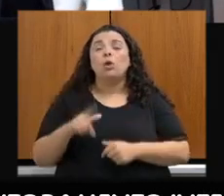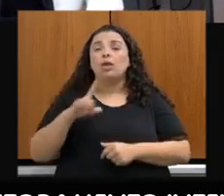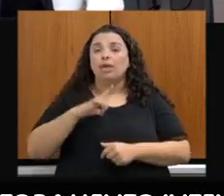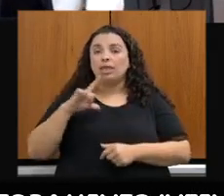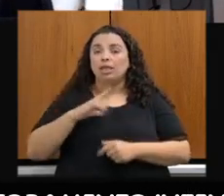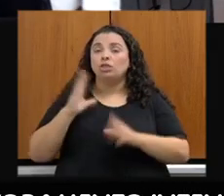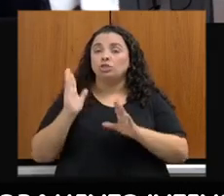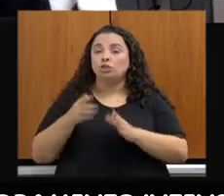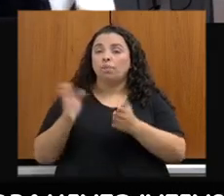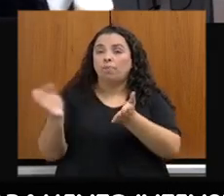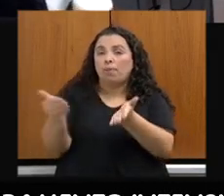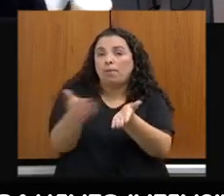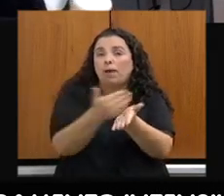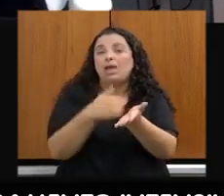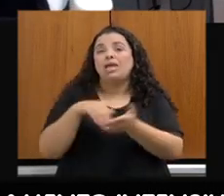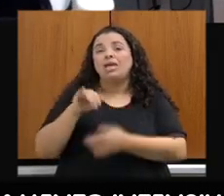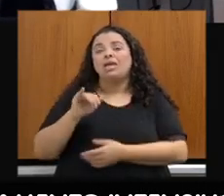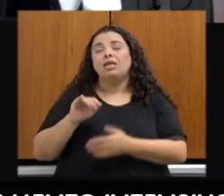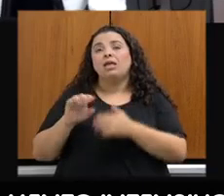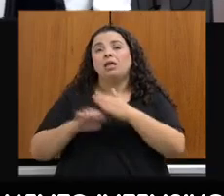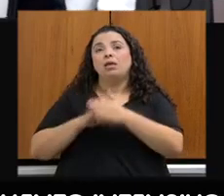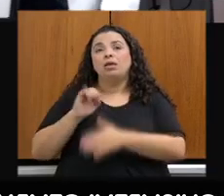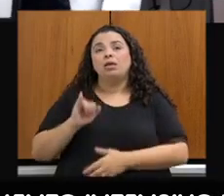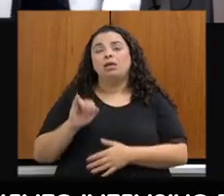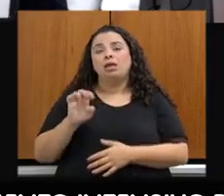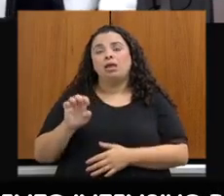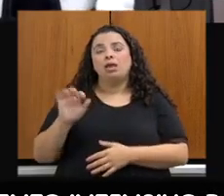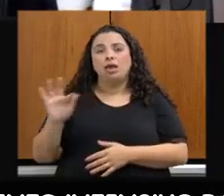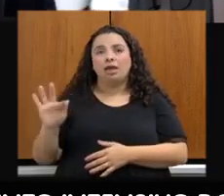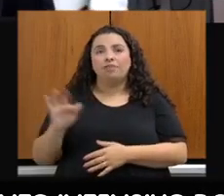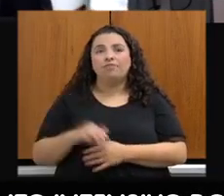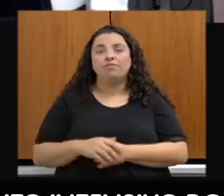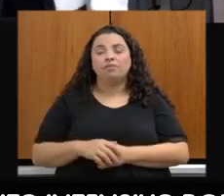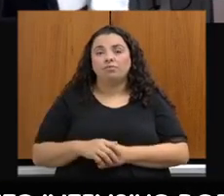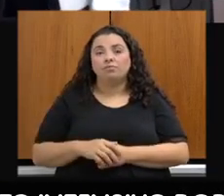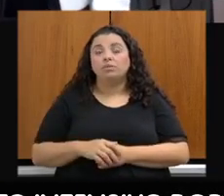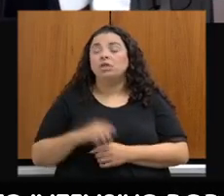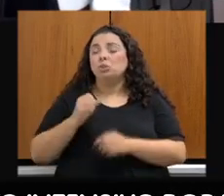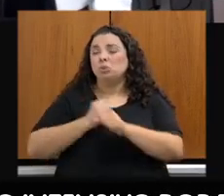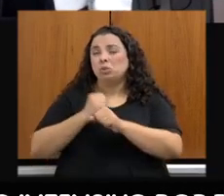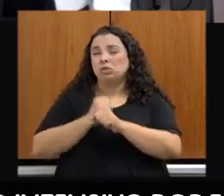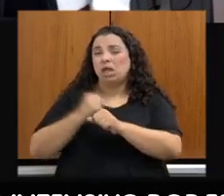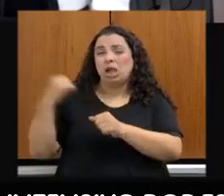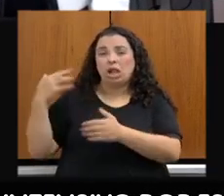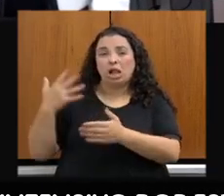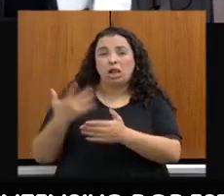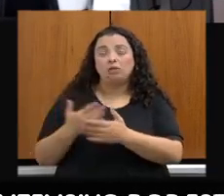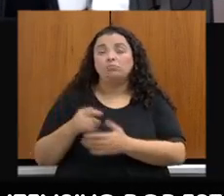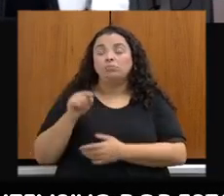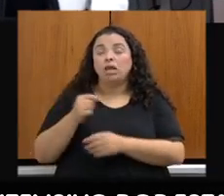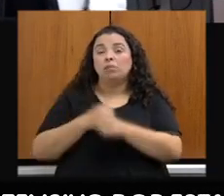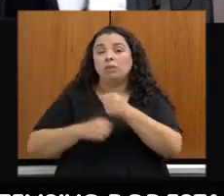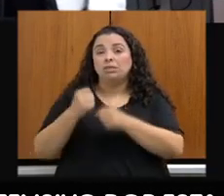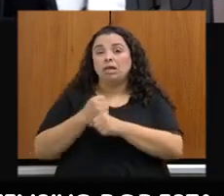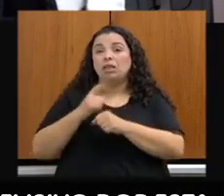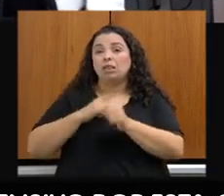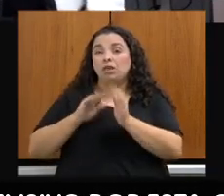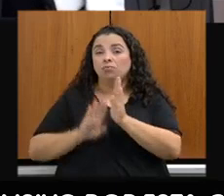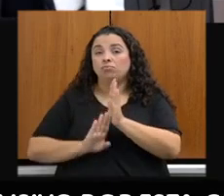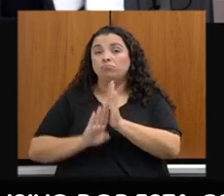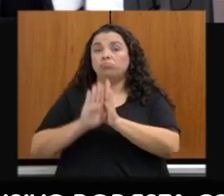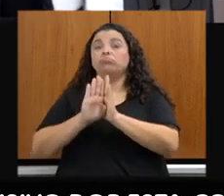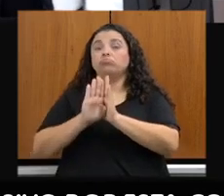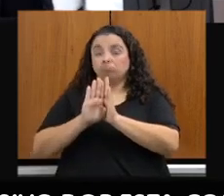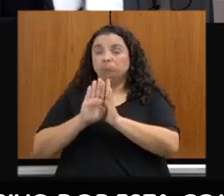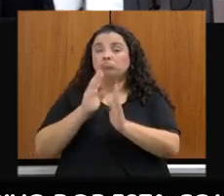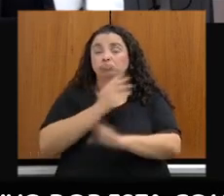aqui por Bioma, Catinga, Cerrado e Mata Atlântica, ao longo dos anos. Ano passado, nós tivemos um aumento expressivo no